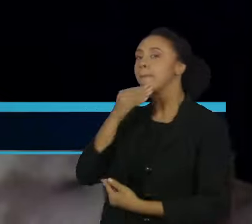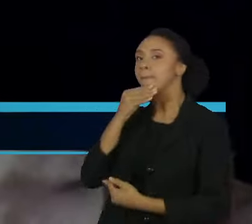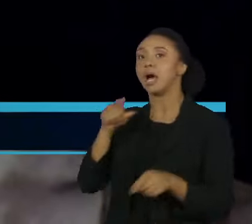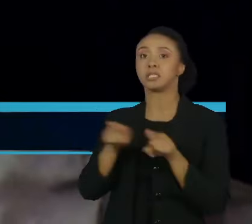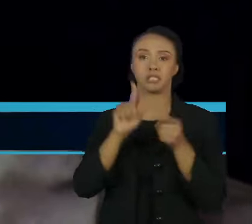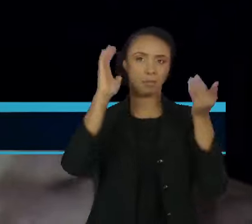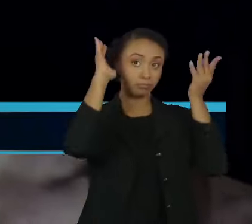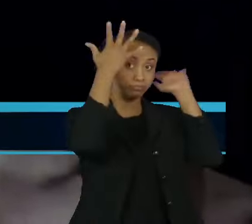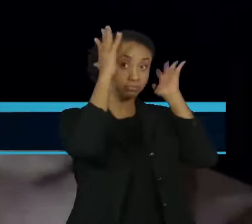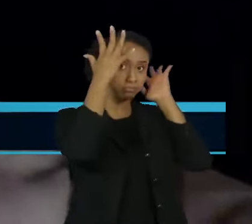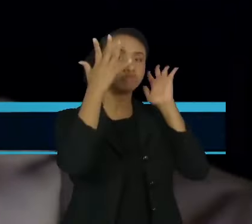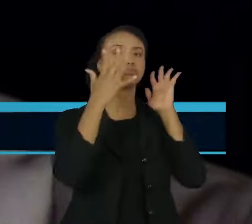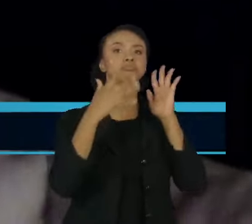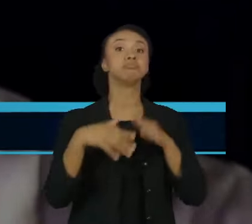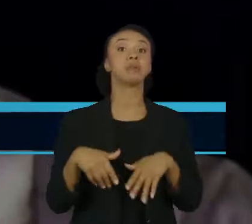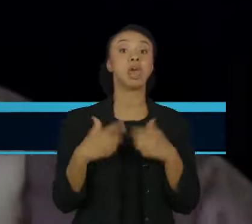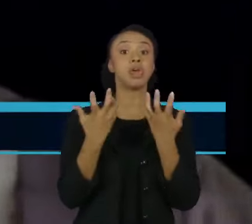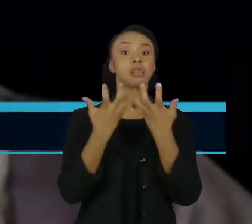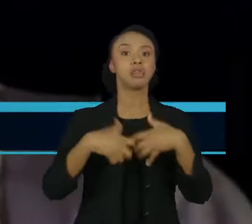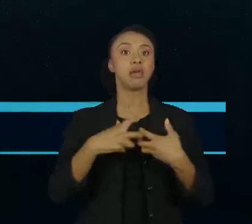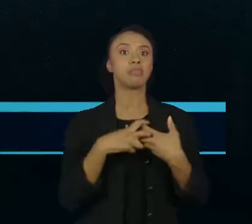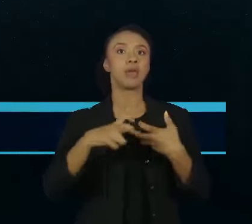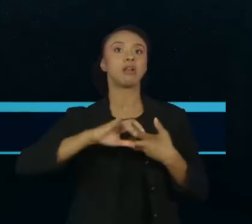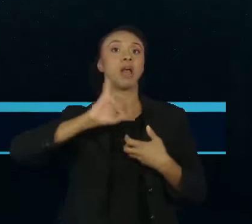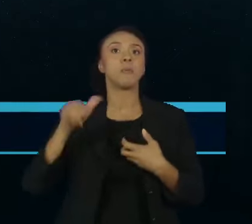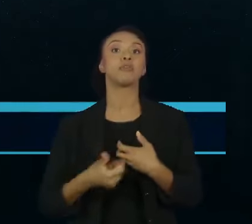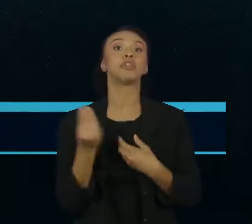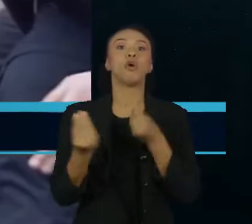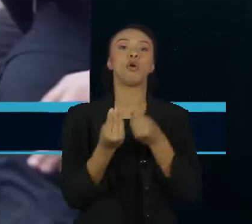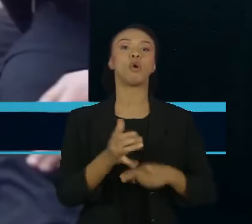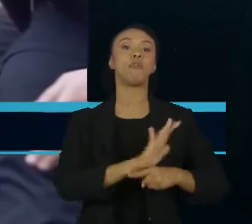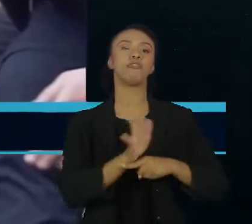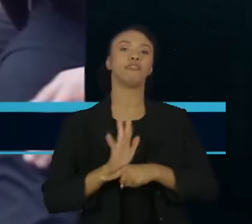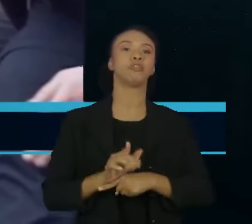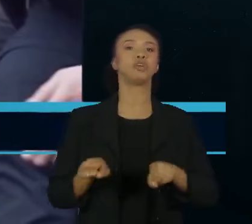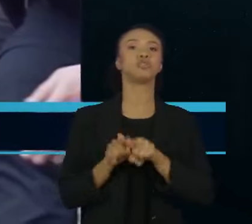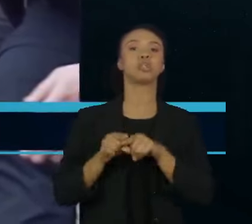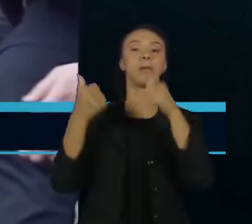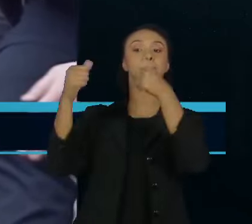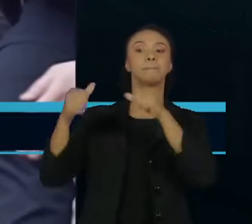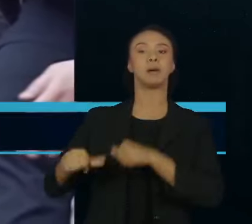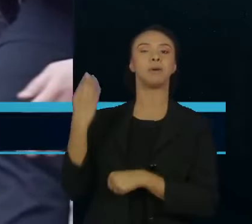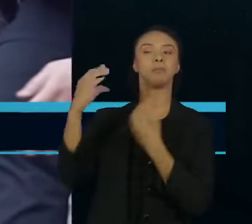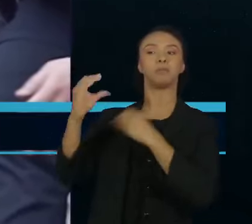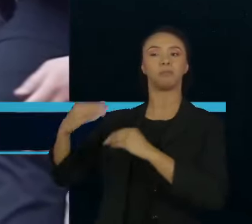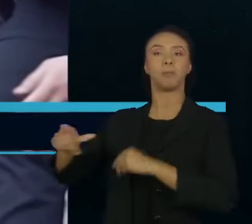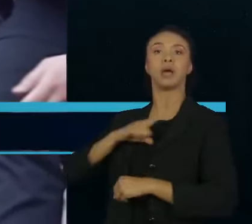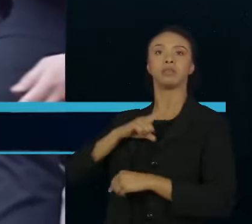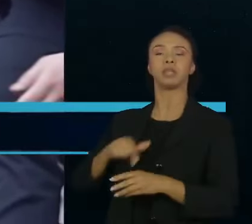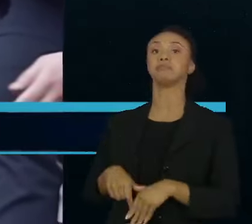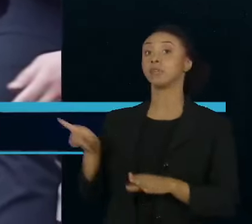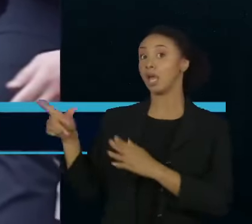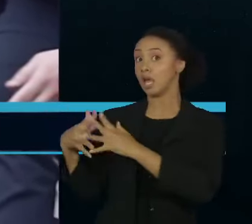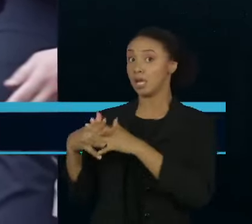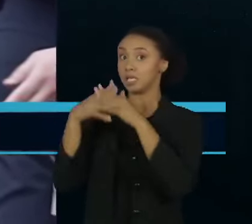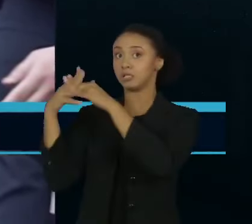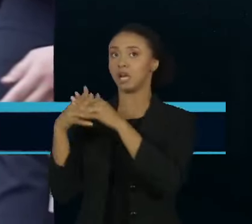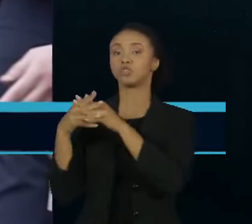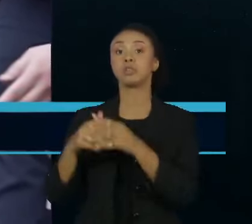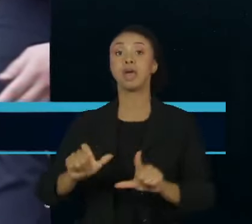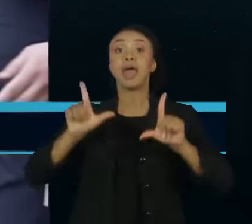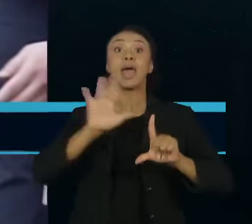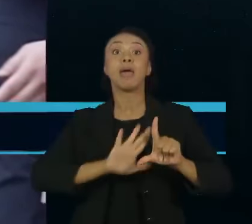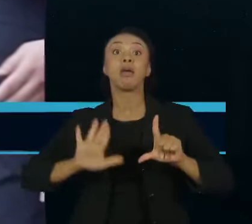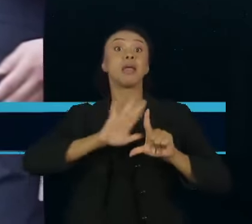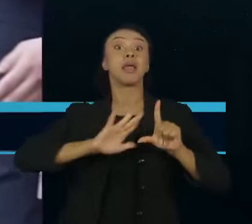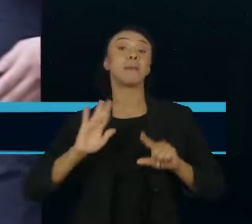adotaram a tecnologia na criação de vídeos e pôsteres. Já nos Estados Unidos, imagens falsas do ex-presidente